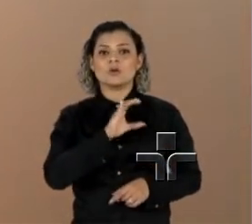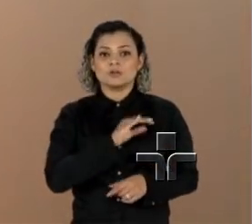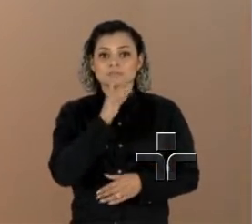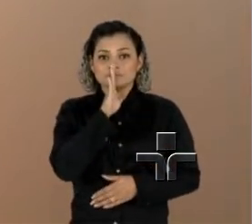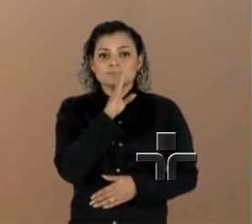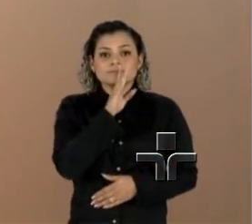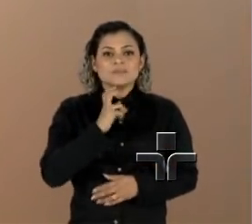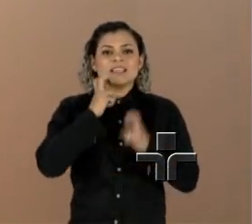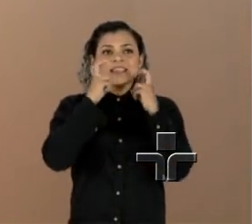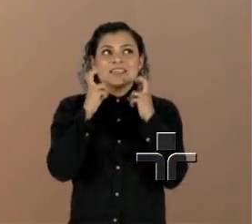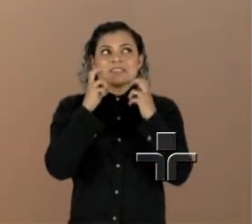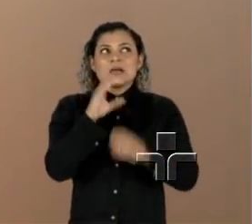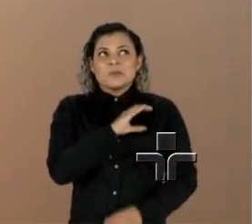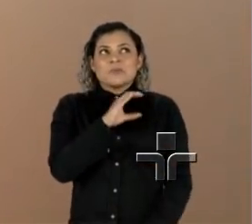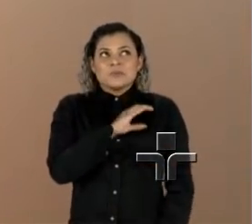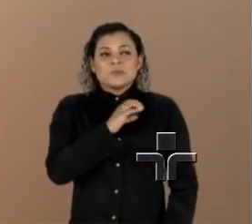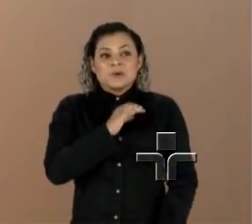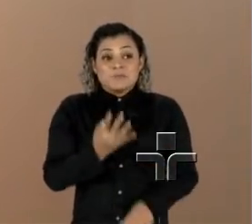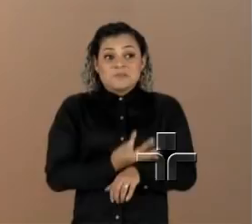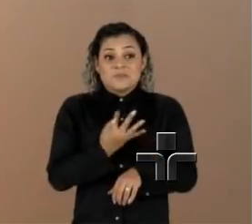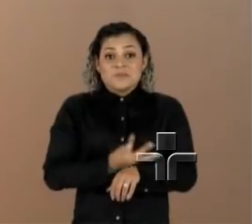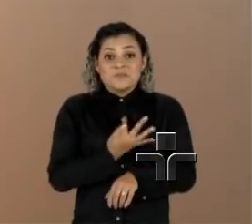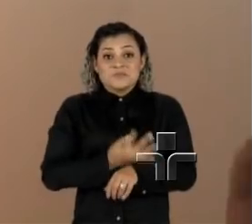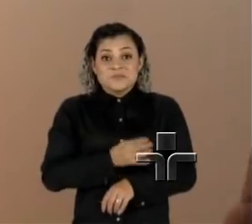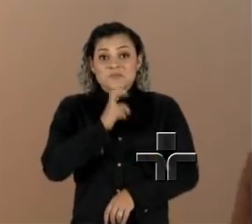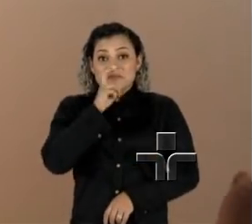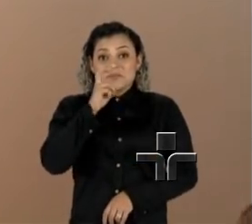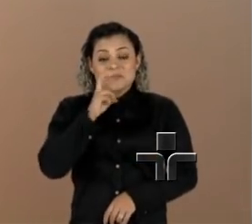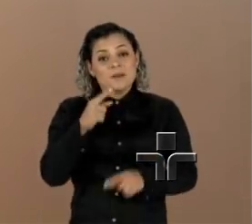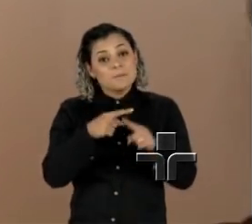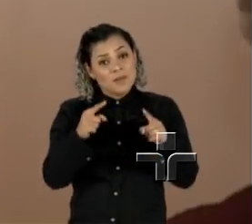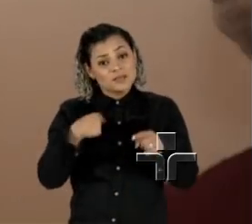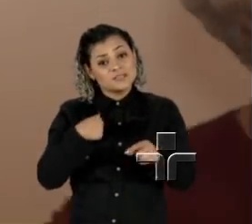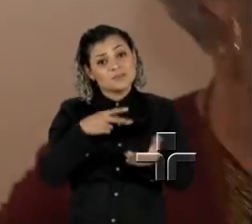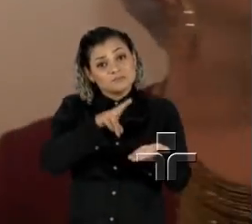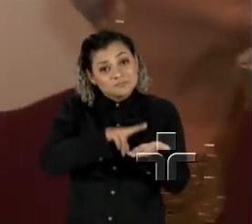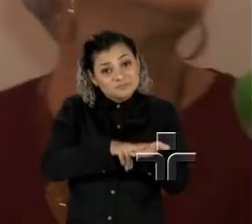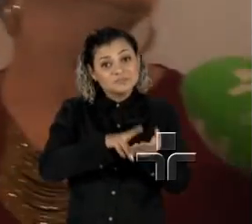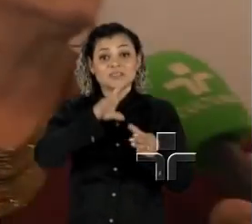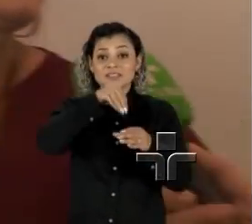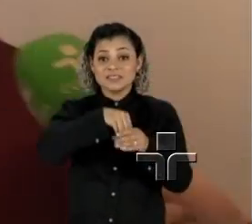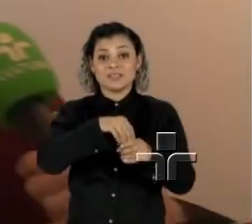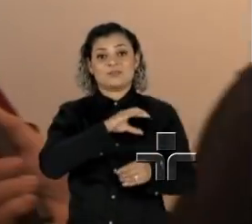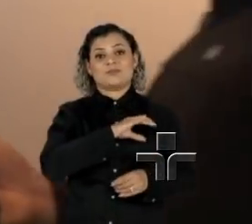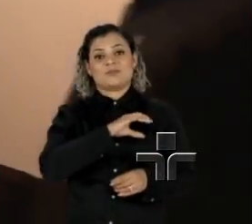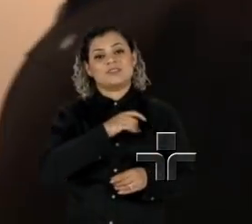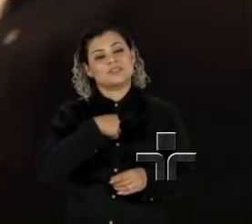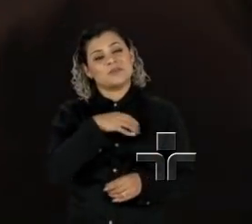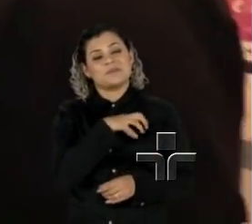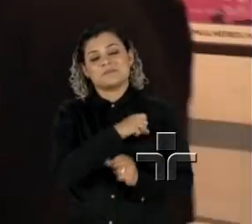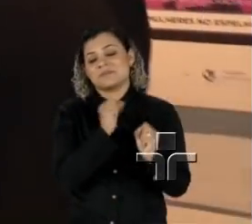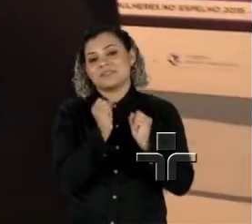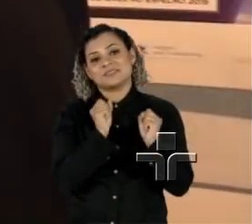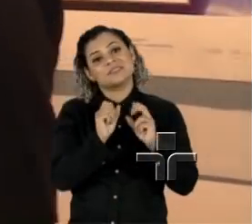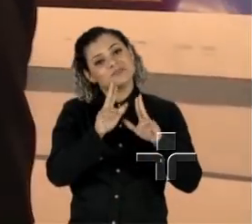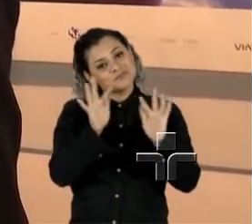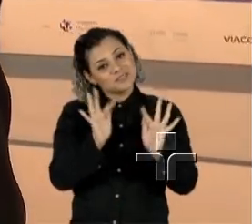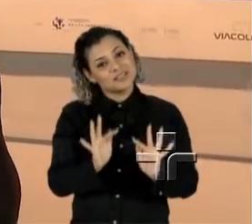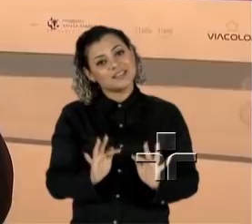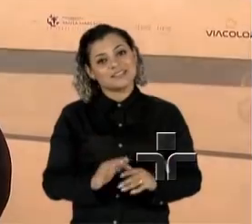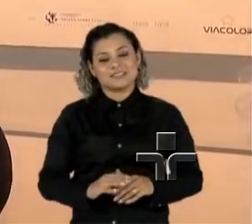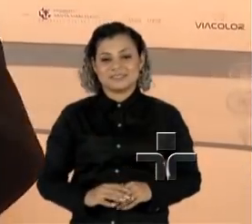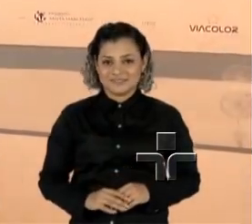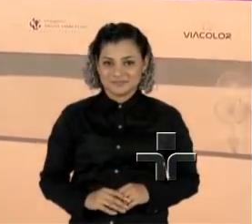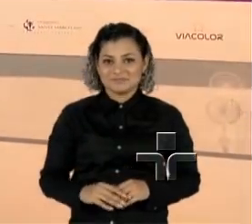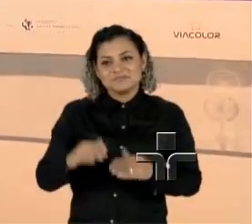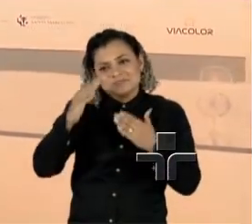cantando lá, vai Corinthians, e cantando tudo. Então, minha recuperação, a maior parte, foi dentro da Arena Corinthians, né? E eu estou muito feliz com isso.